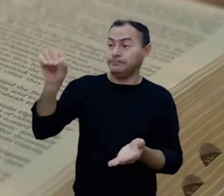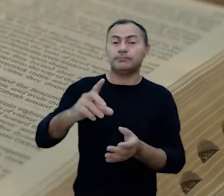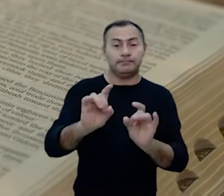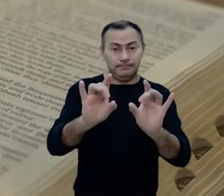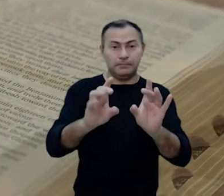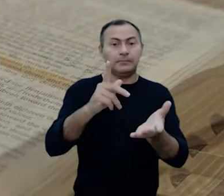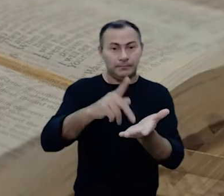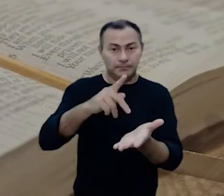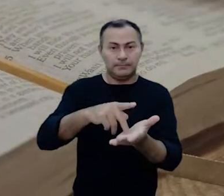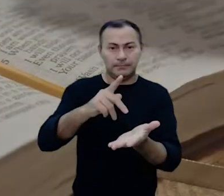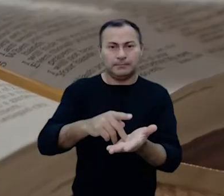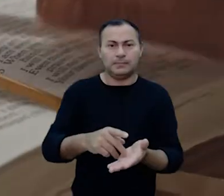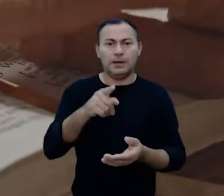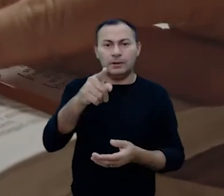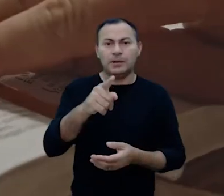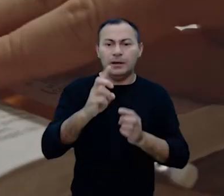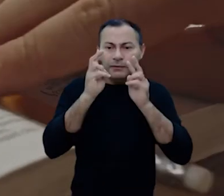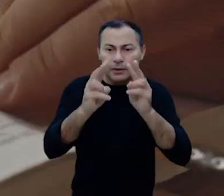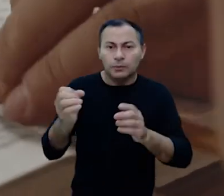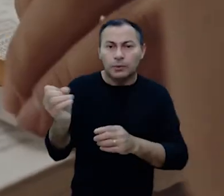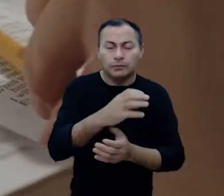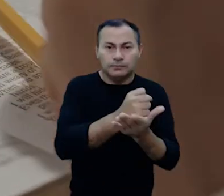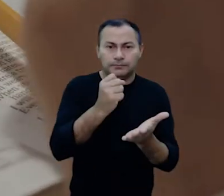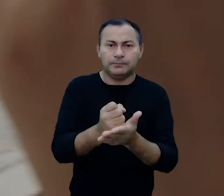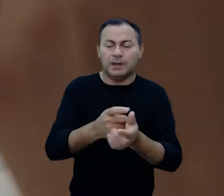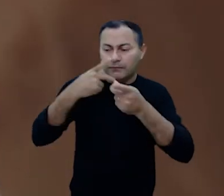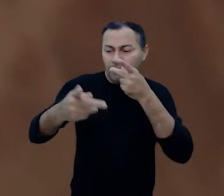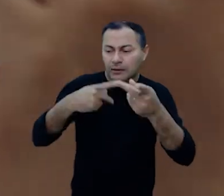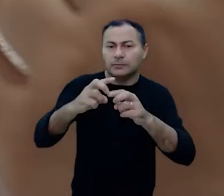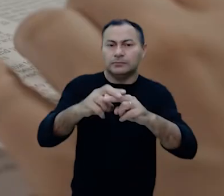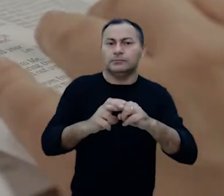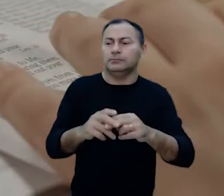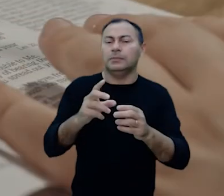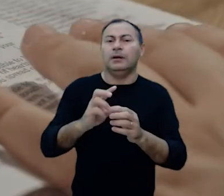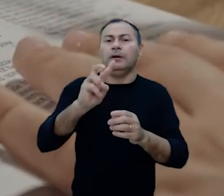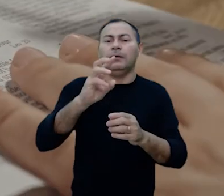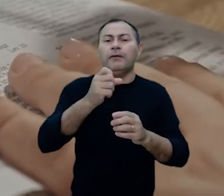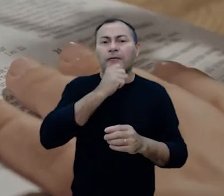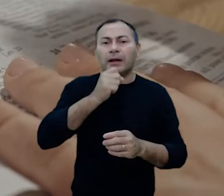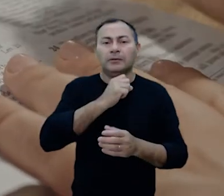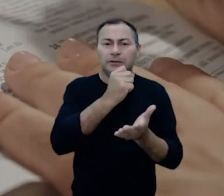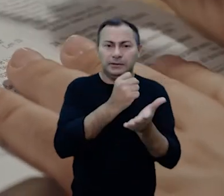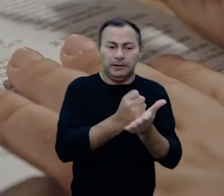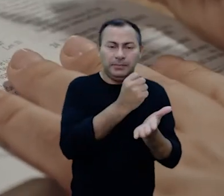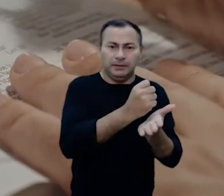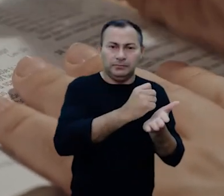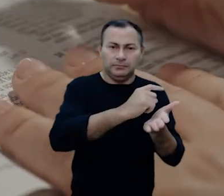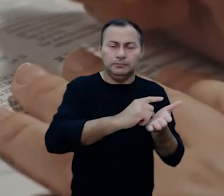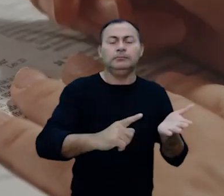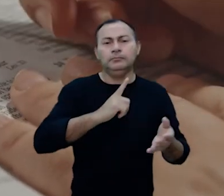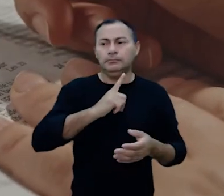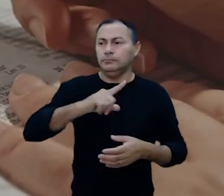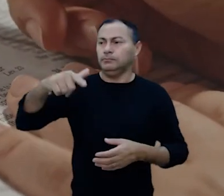Isto é especialmente verdade se você considerar o Novo Testamento comentando sobre o Velho Testamento.